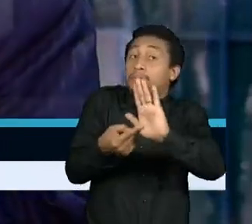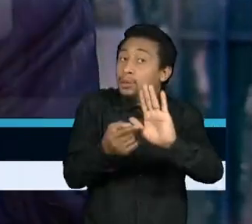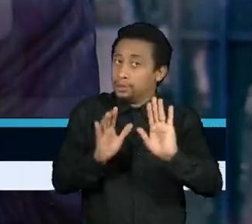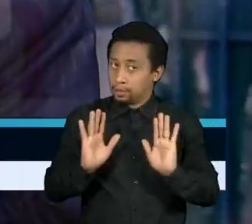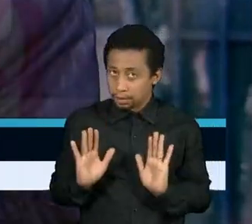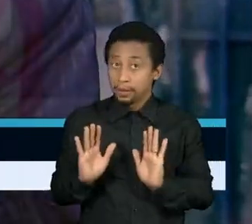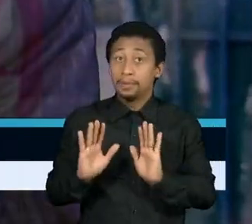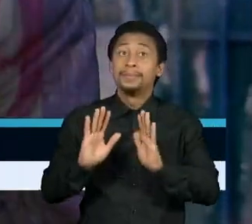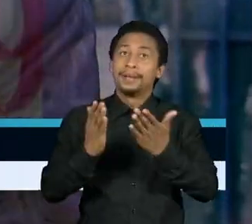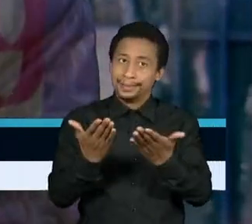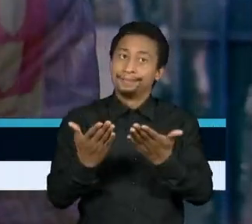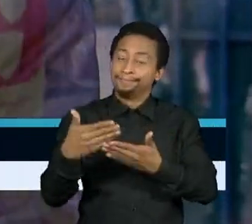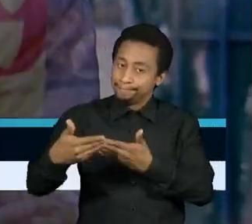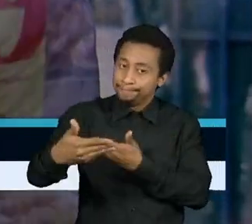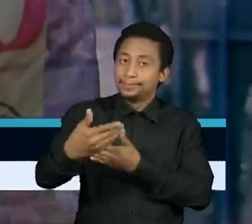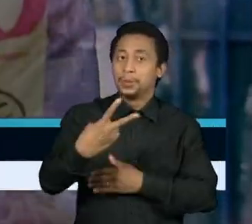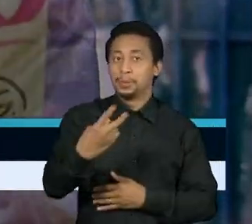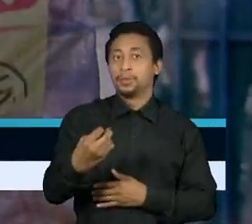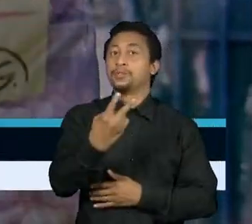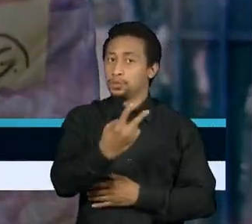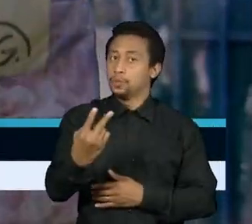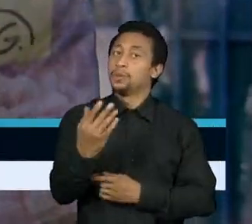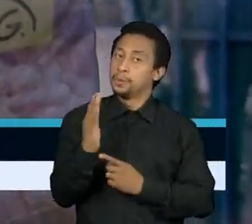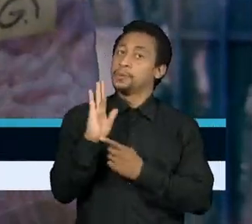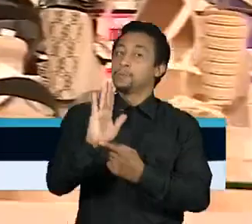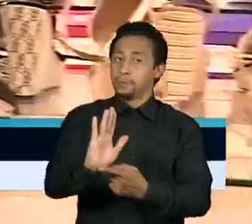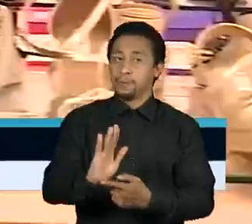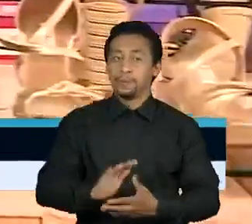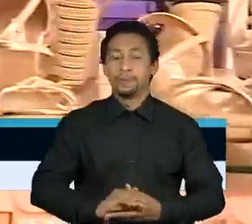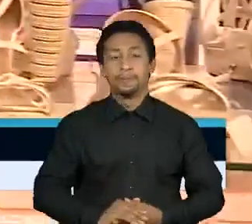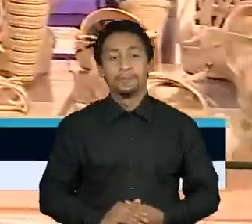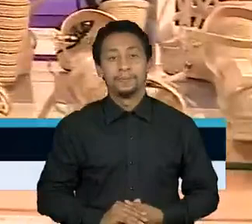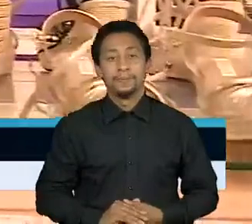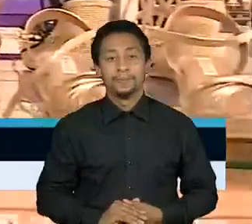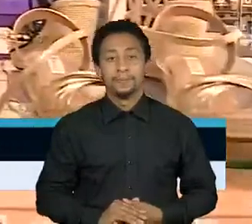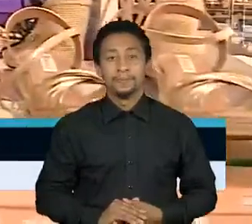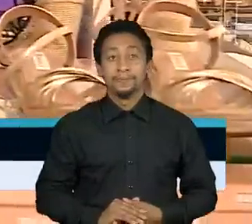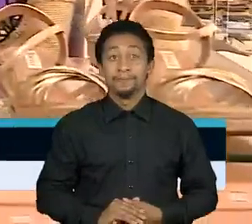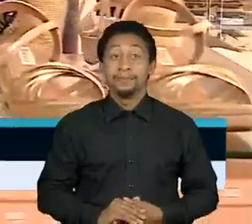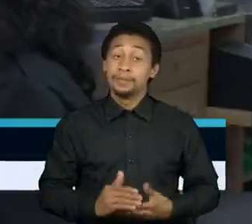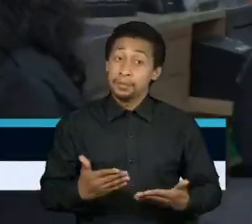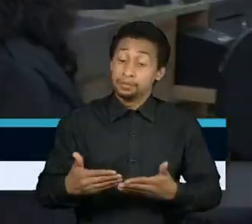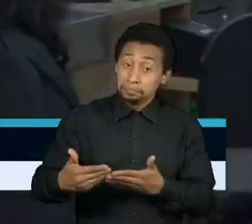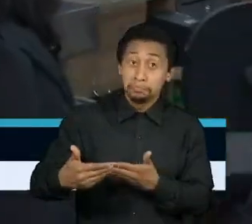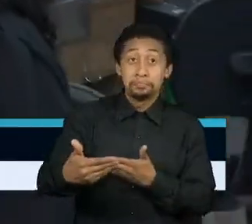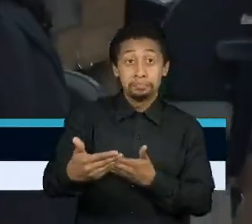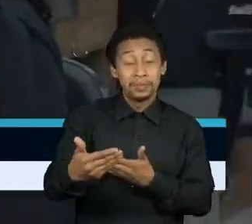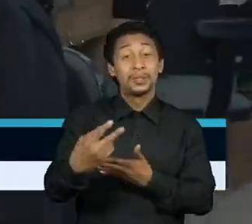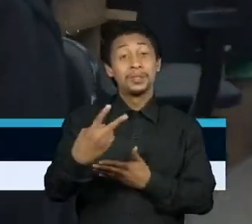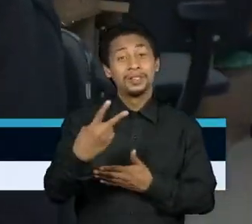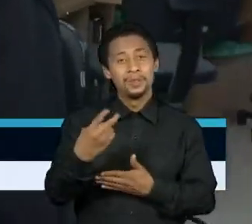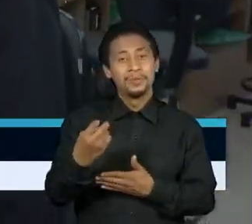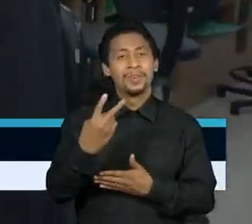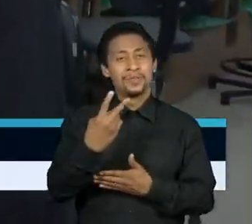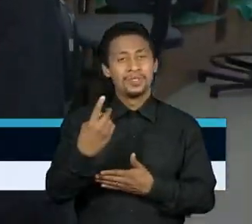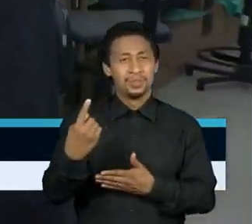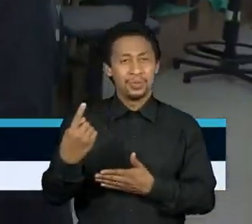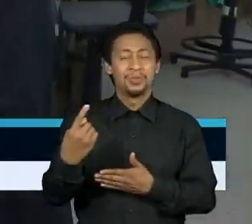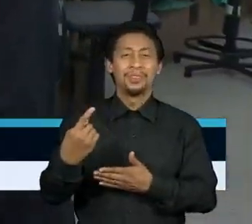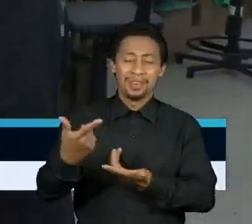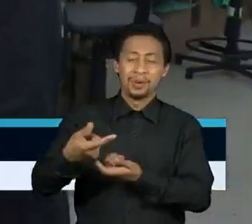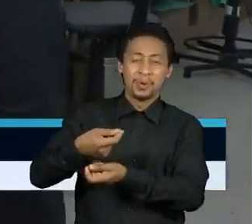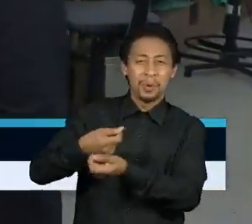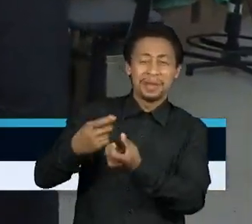certeza, as respostas virão em 2022. O fato é que este ano vai embora com fraco desempenho do